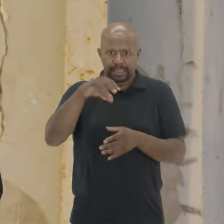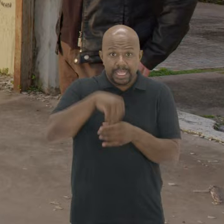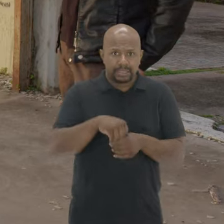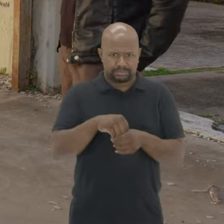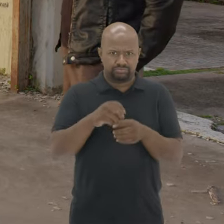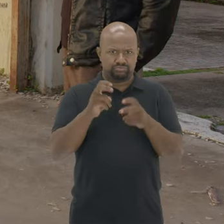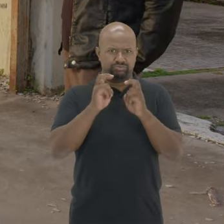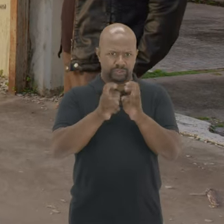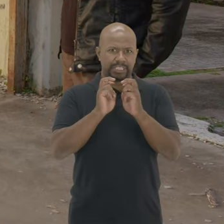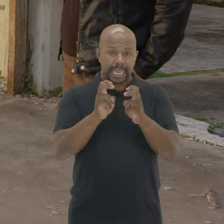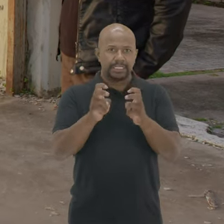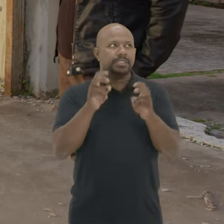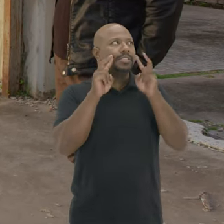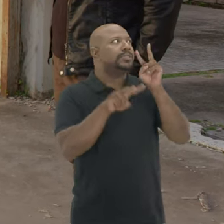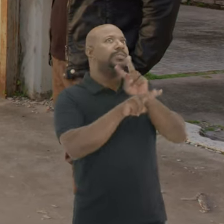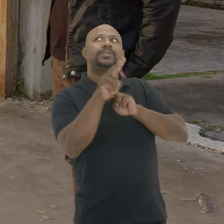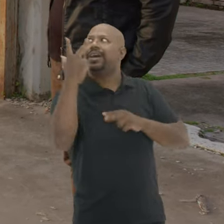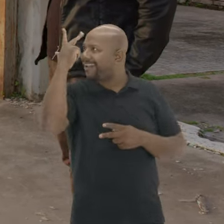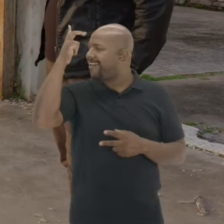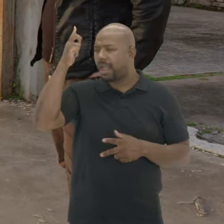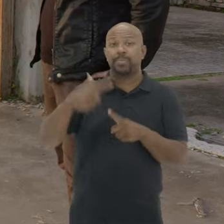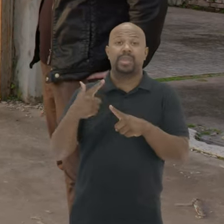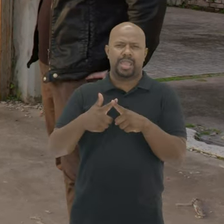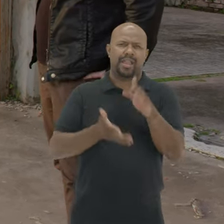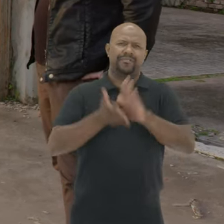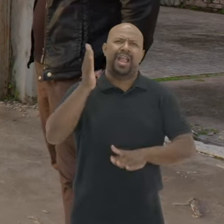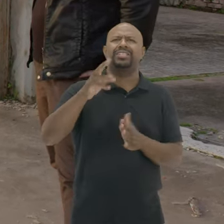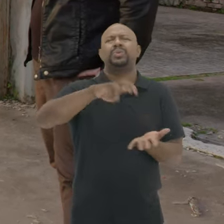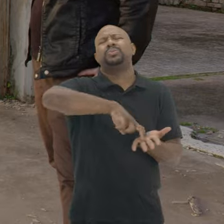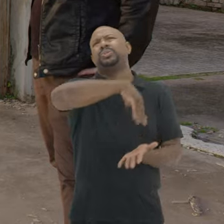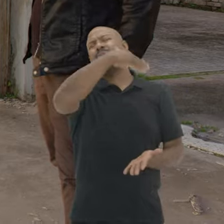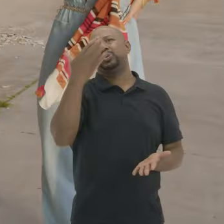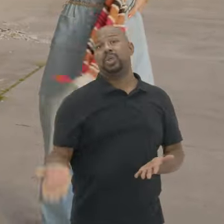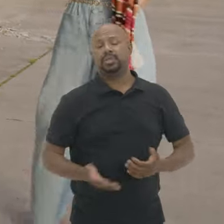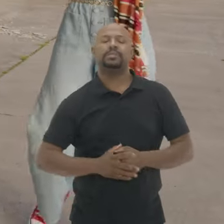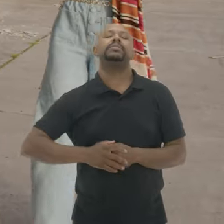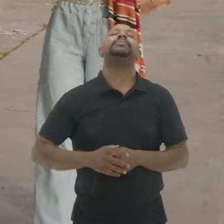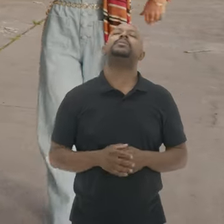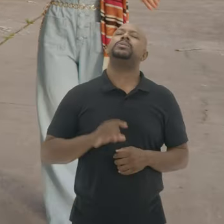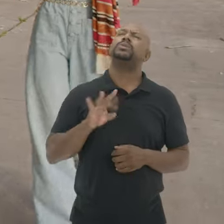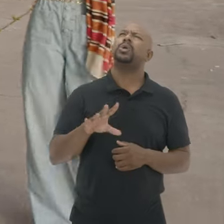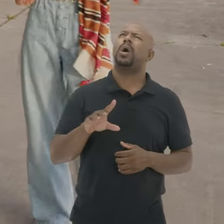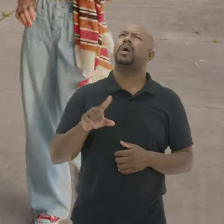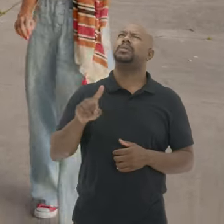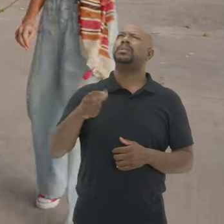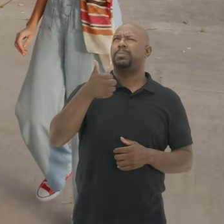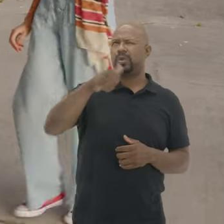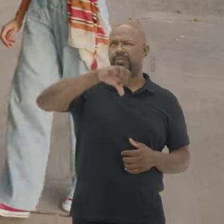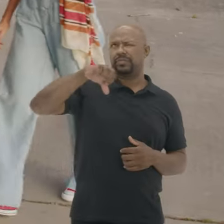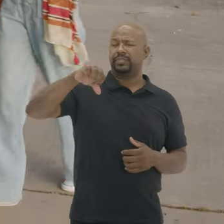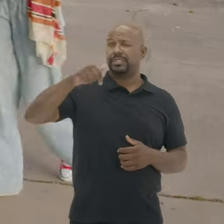andar dentro dos vagões Tinha toda uma estética Era uma aventura Porque a viagem durava o dia inteiro E depois só em